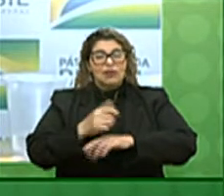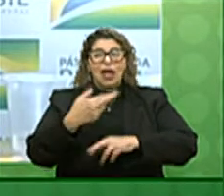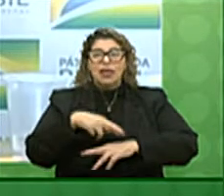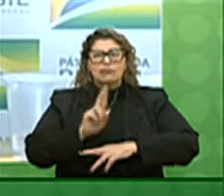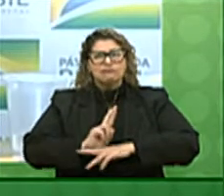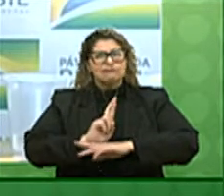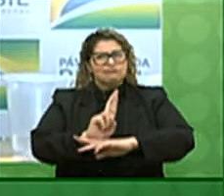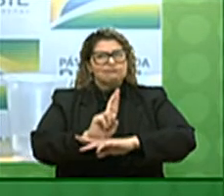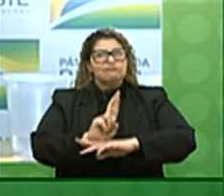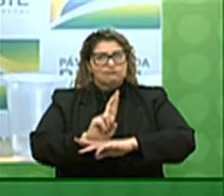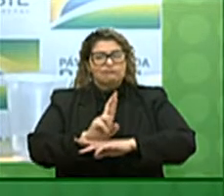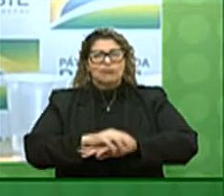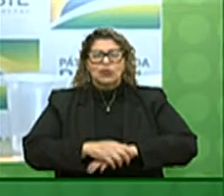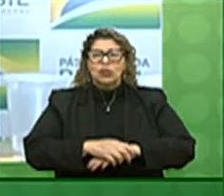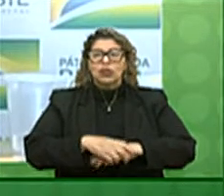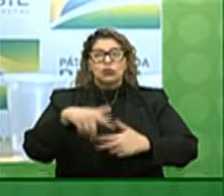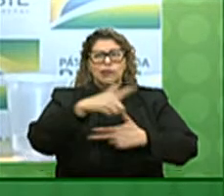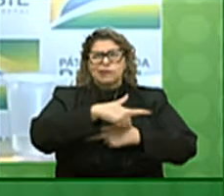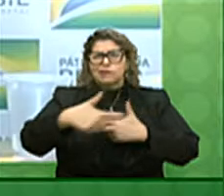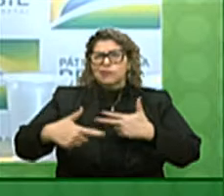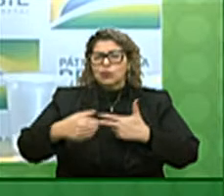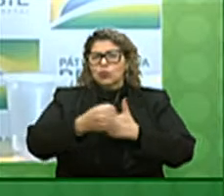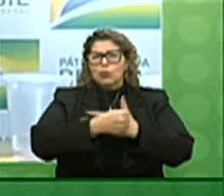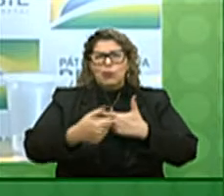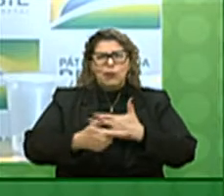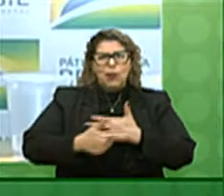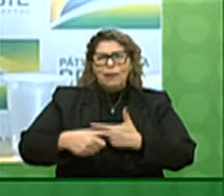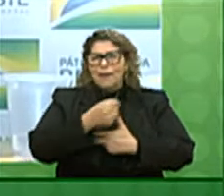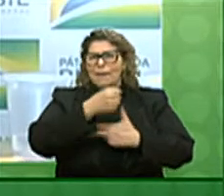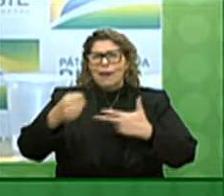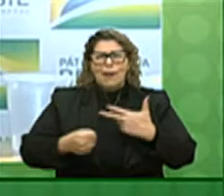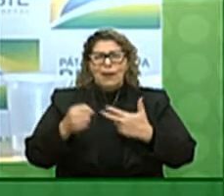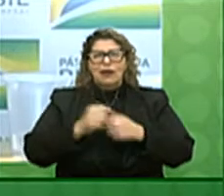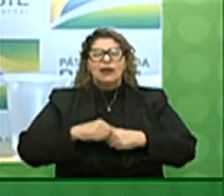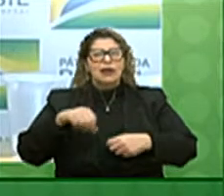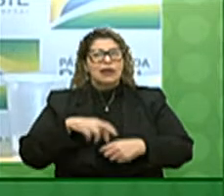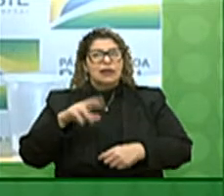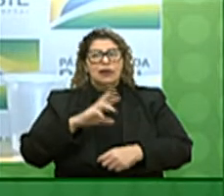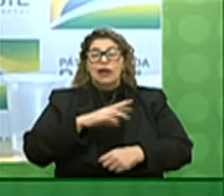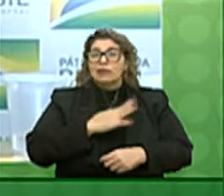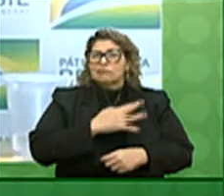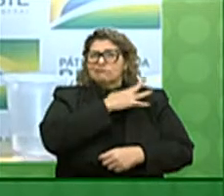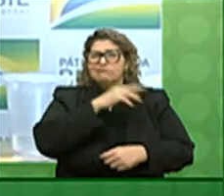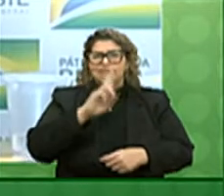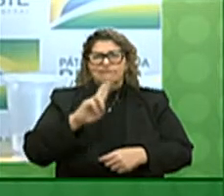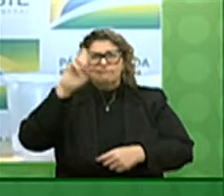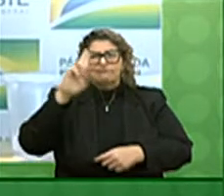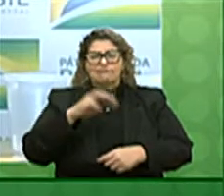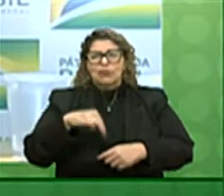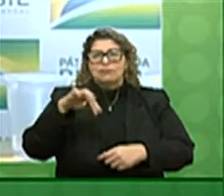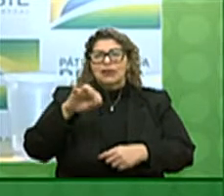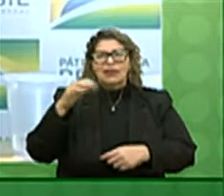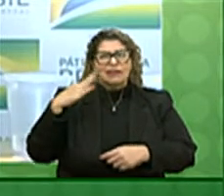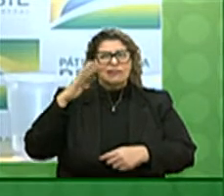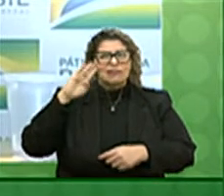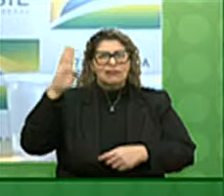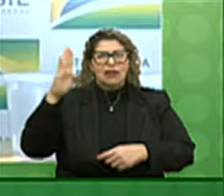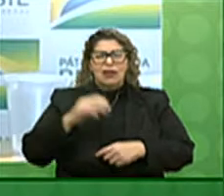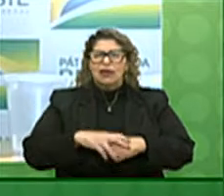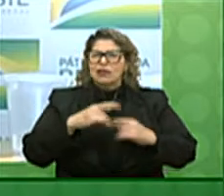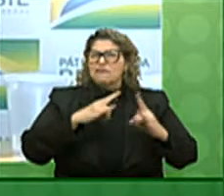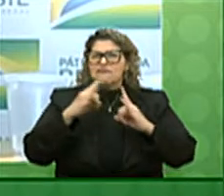representantes do Poder Judiciário, às autoridades militares, às senhoras e senhores representantes de